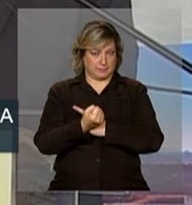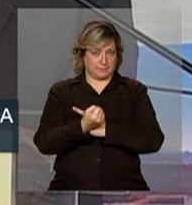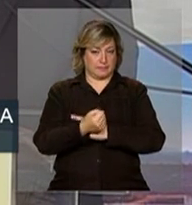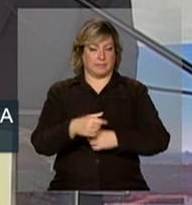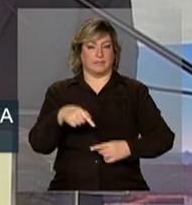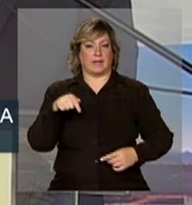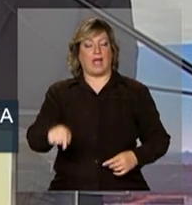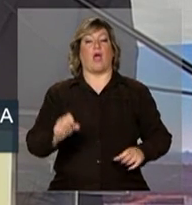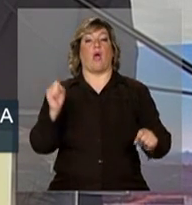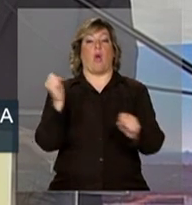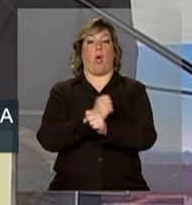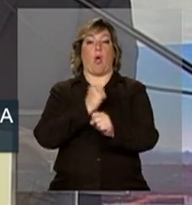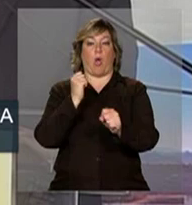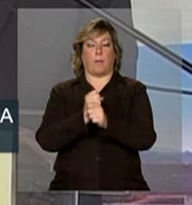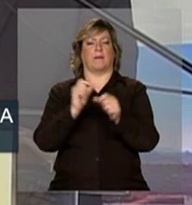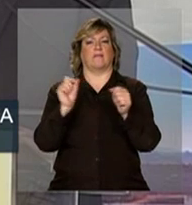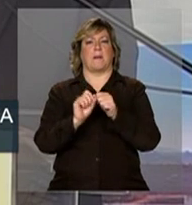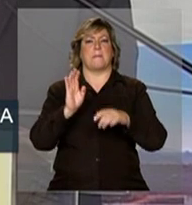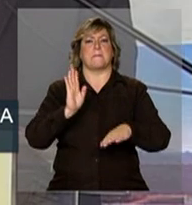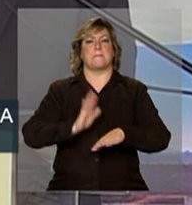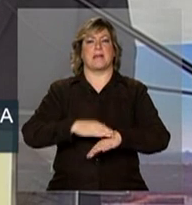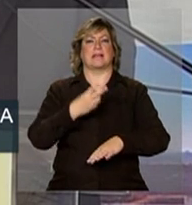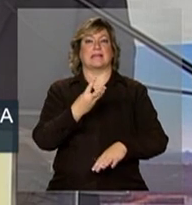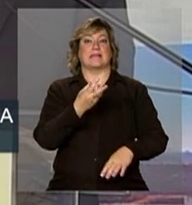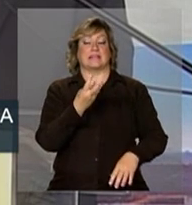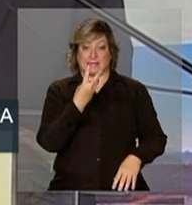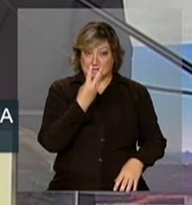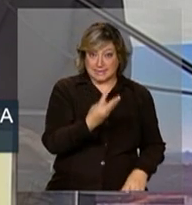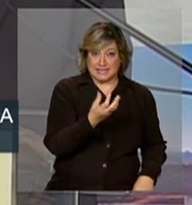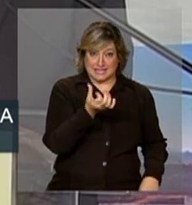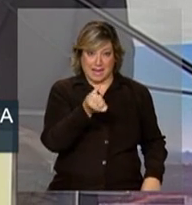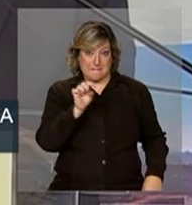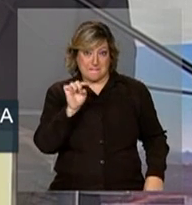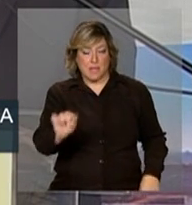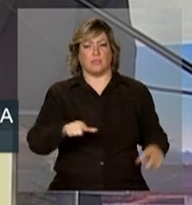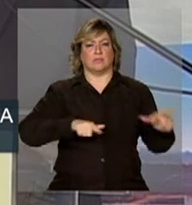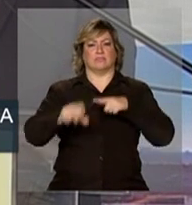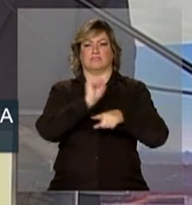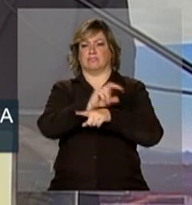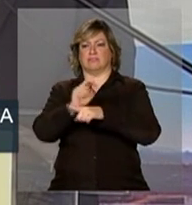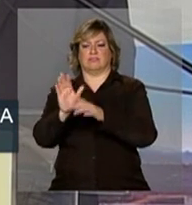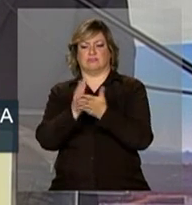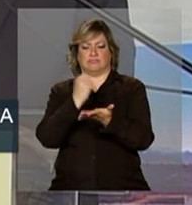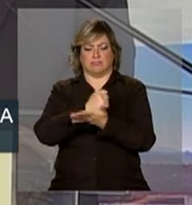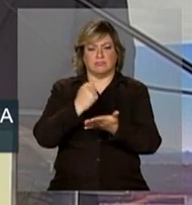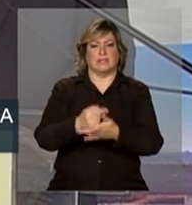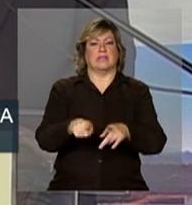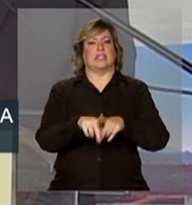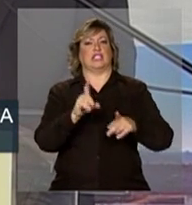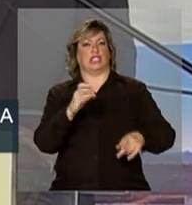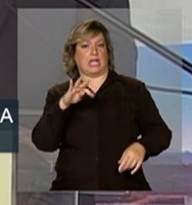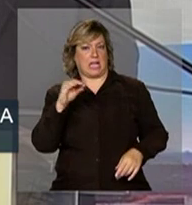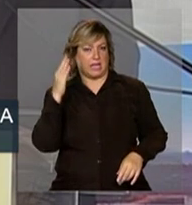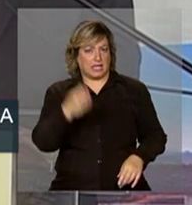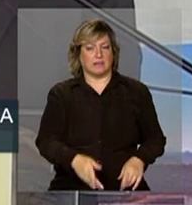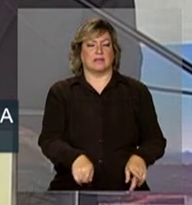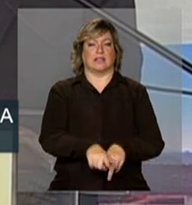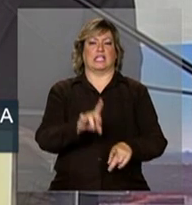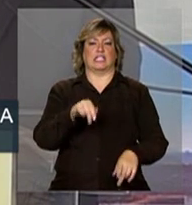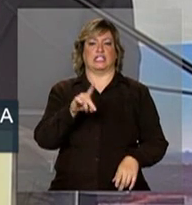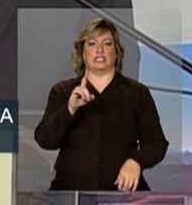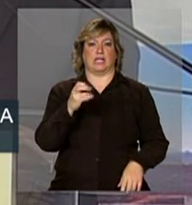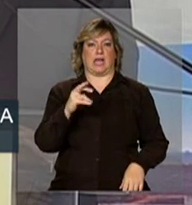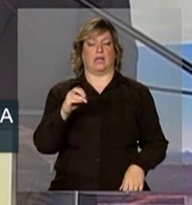Durante a obra foram criados mais de 36 mil empregos, diretos e indiretos, com aproveitamento de cerca de 85